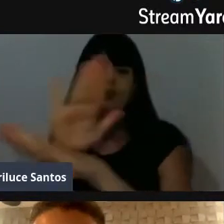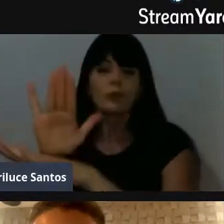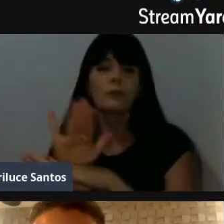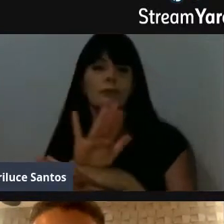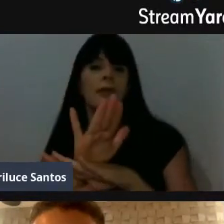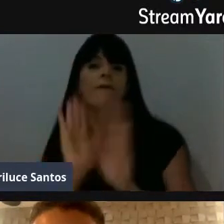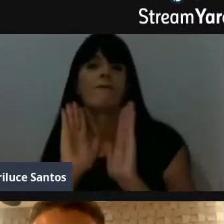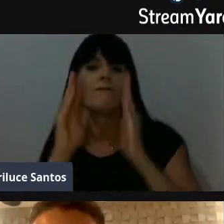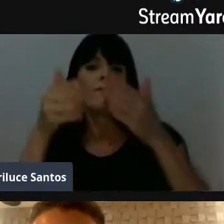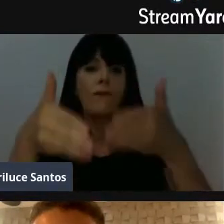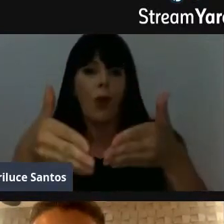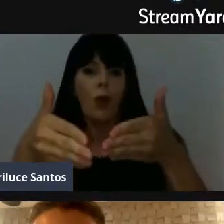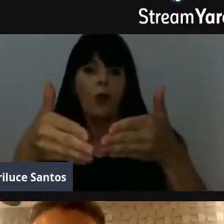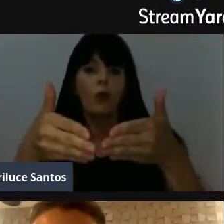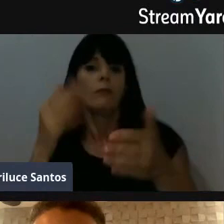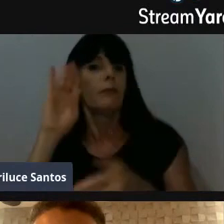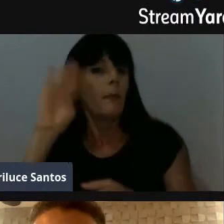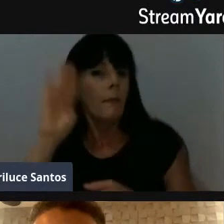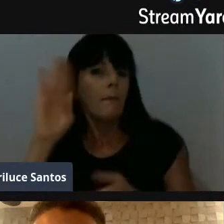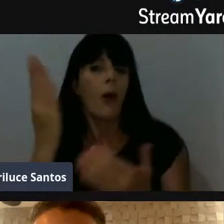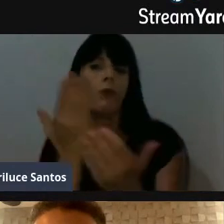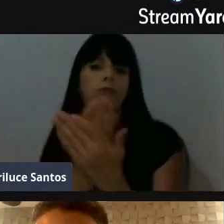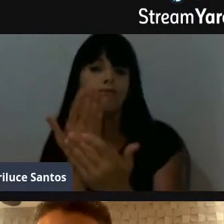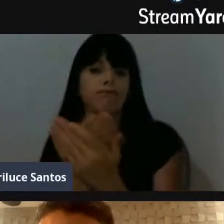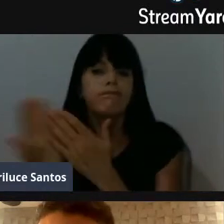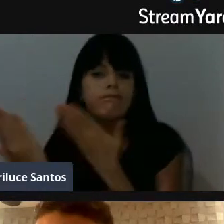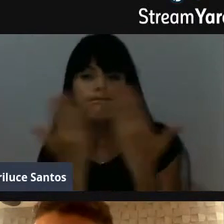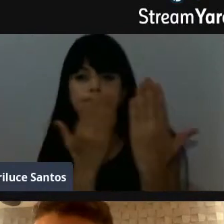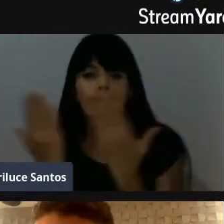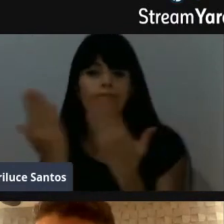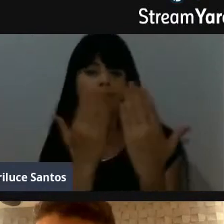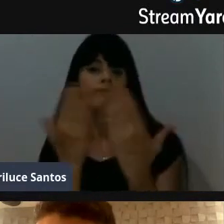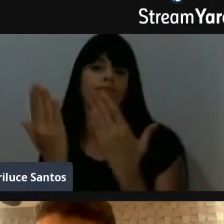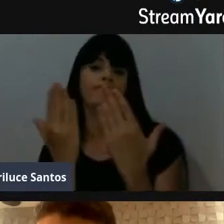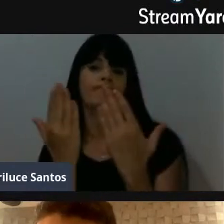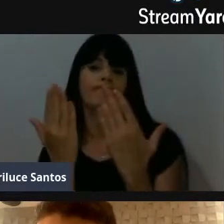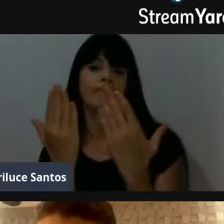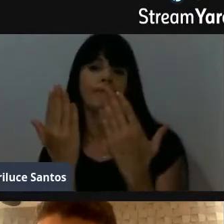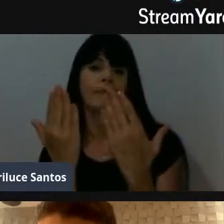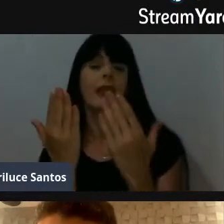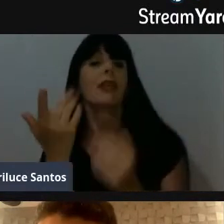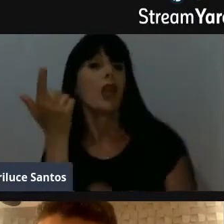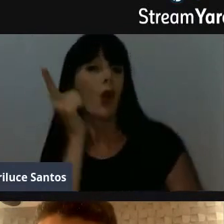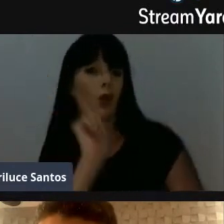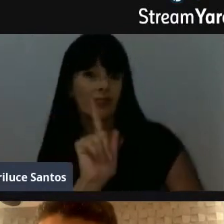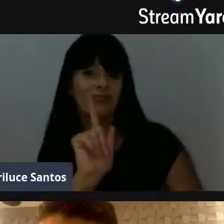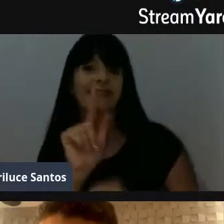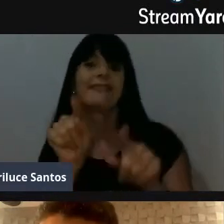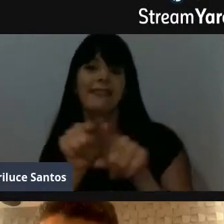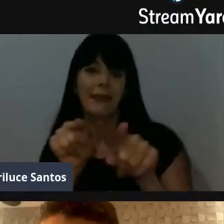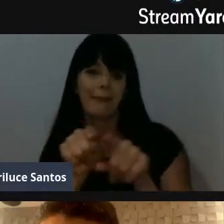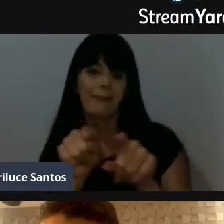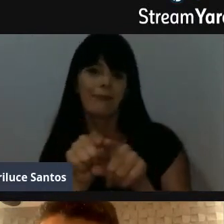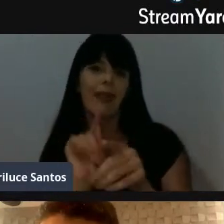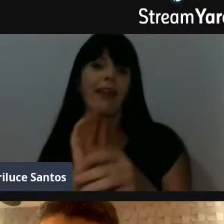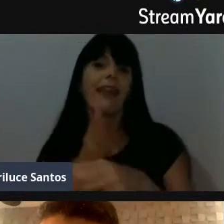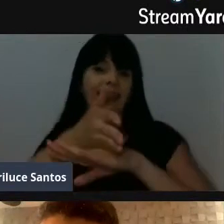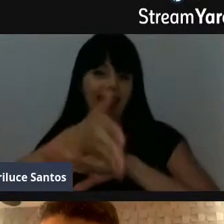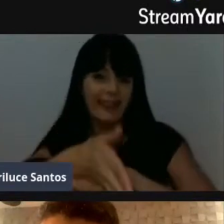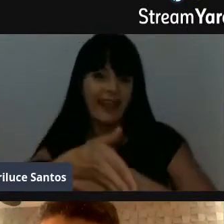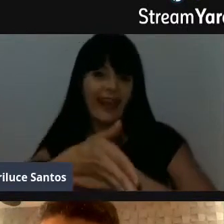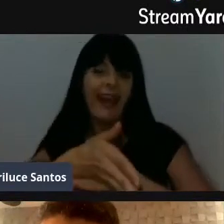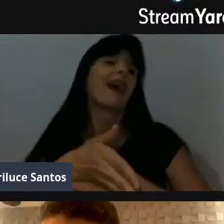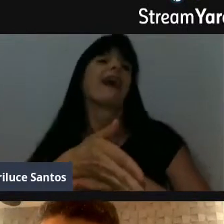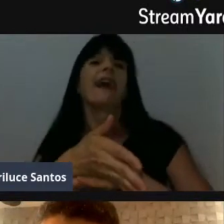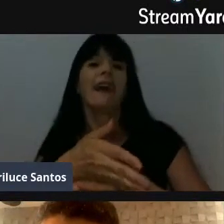estudo e que, em breve, eles figurem aí na nossa galeria de ex-alunos inspiradores,